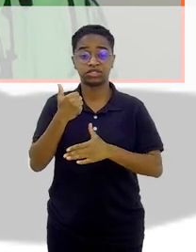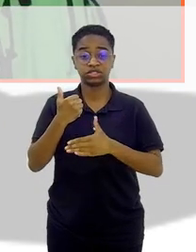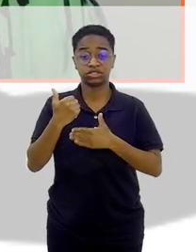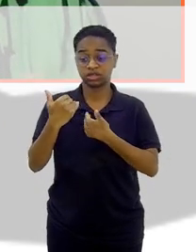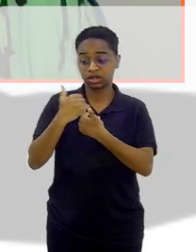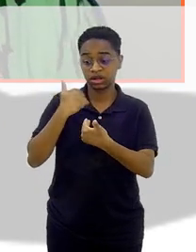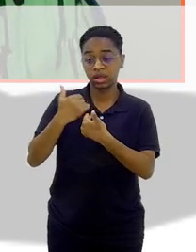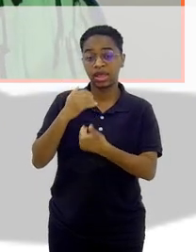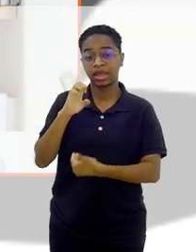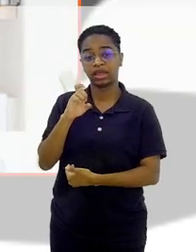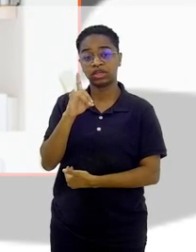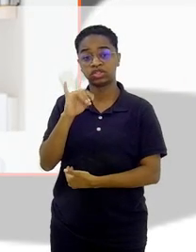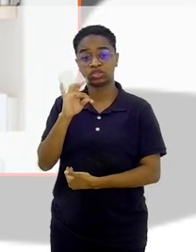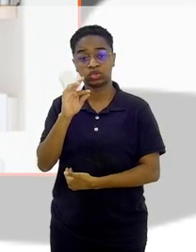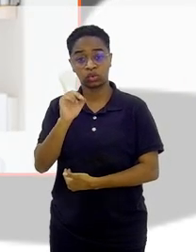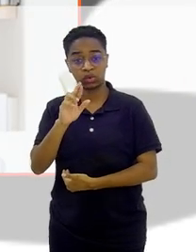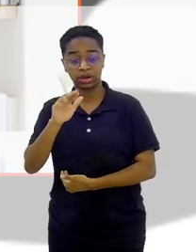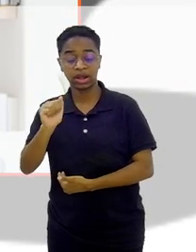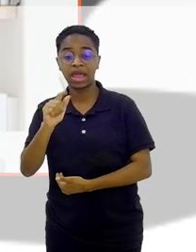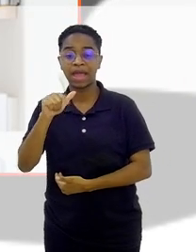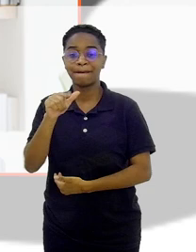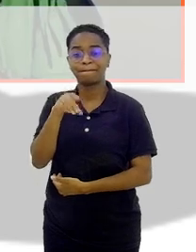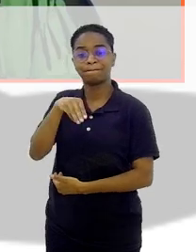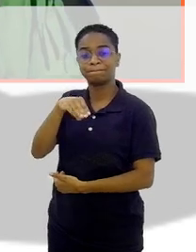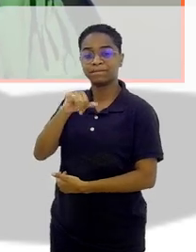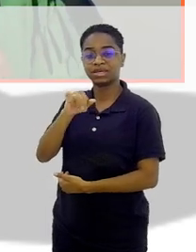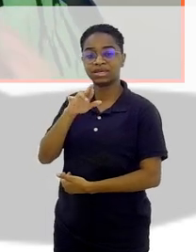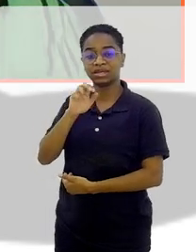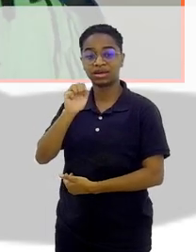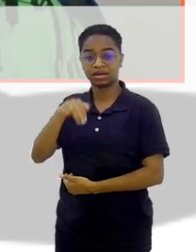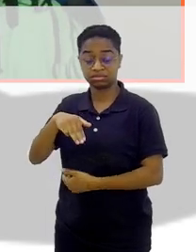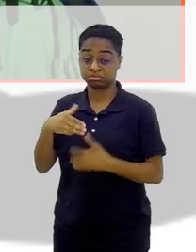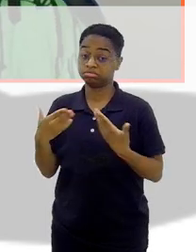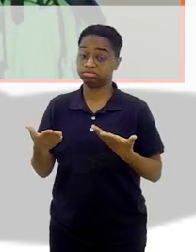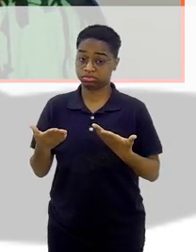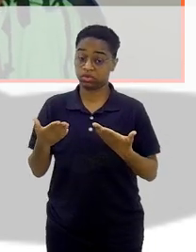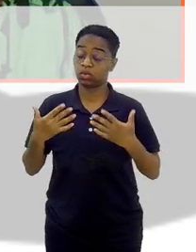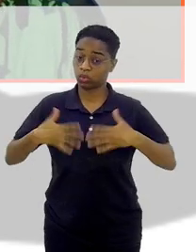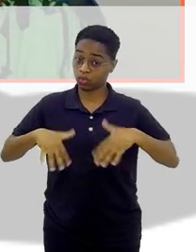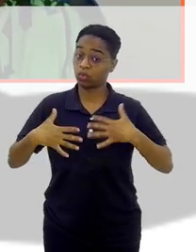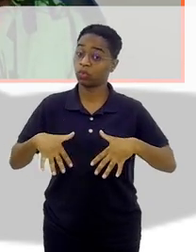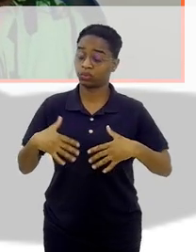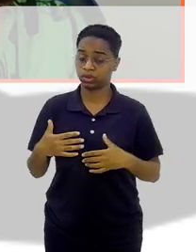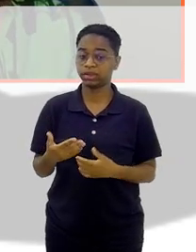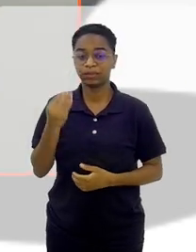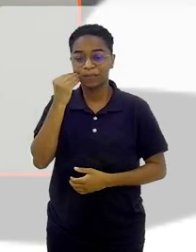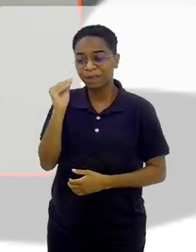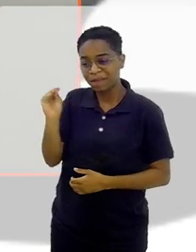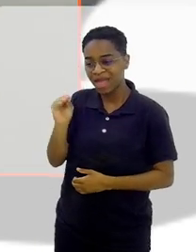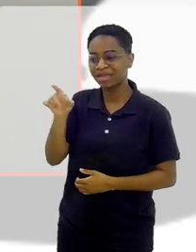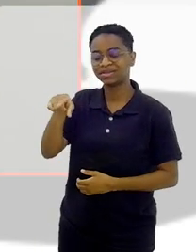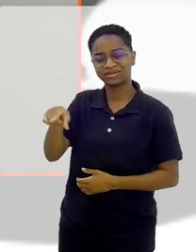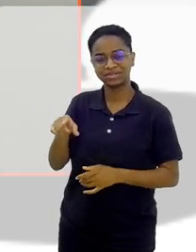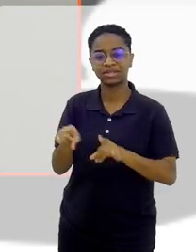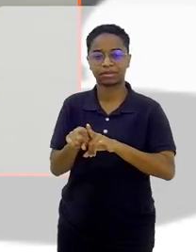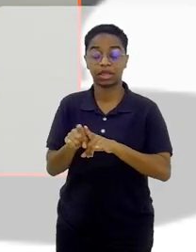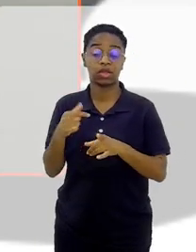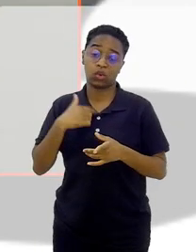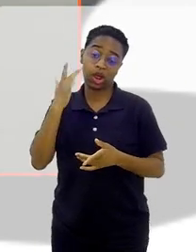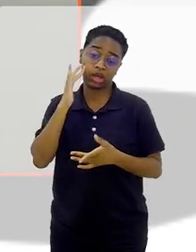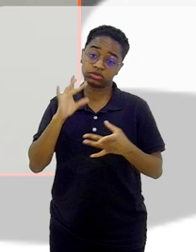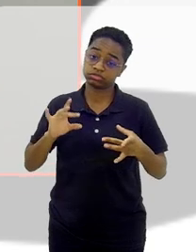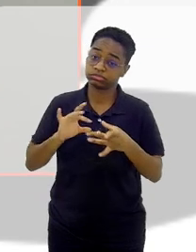O desafio, né? Uau, gratidão, Miriam. Um beijo grande. Então, eu acho que eu trago um pouco isso no DNA, né?